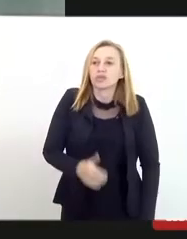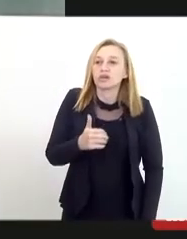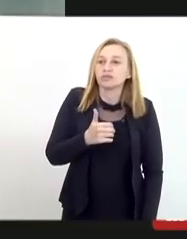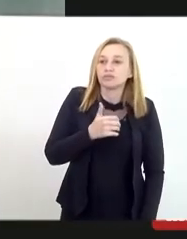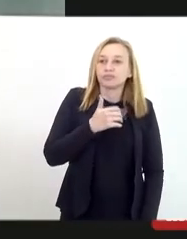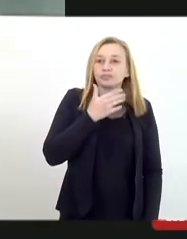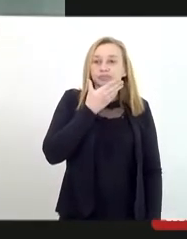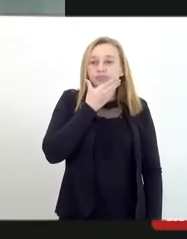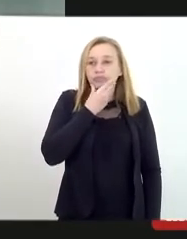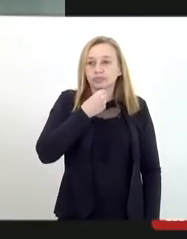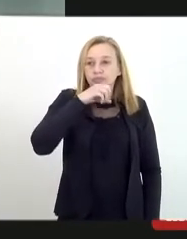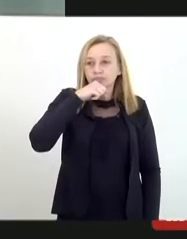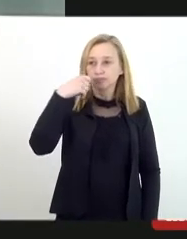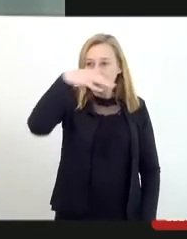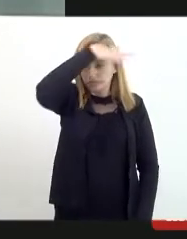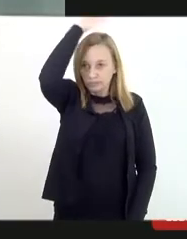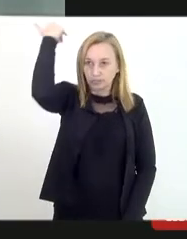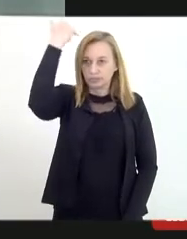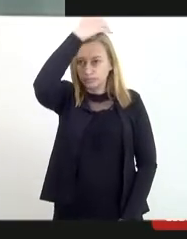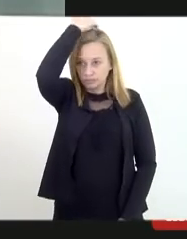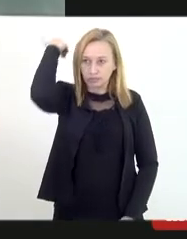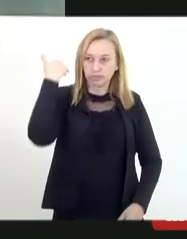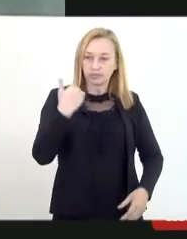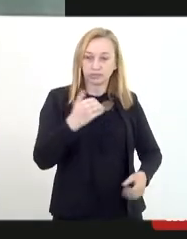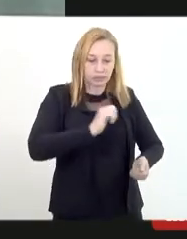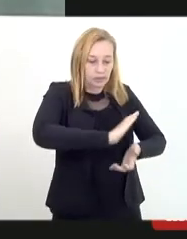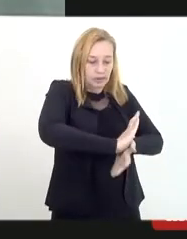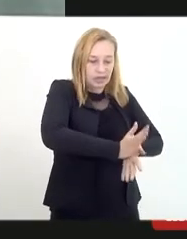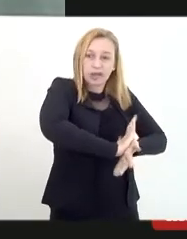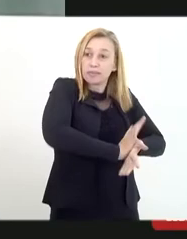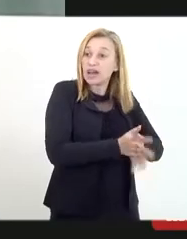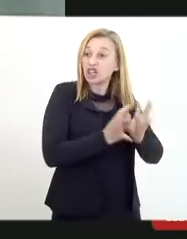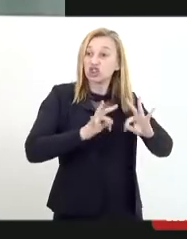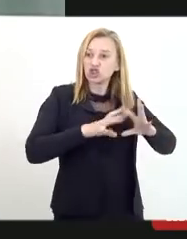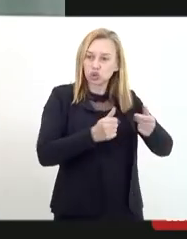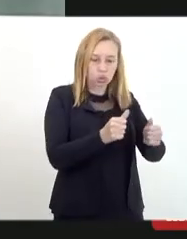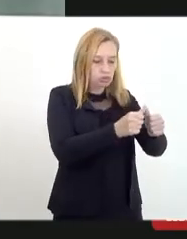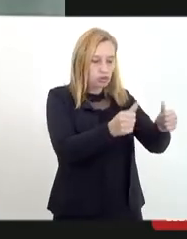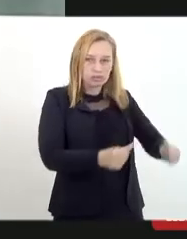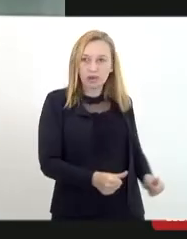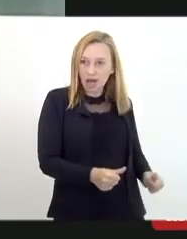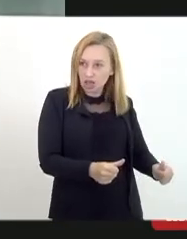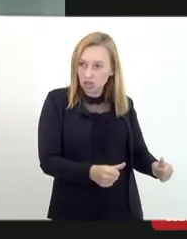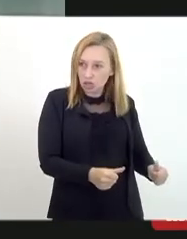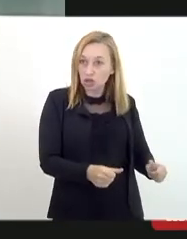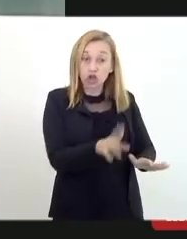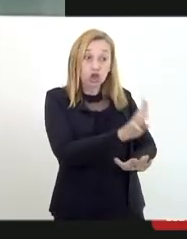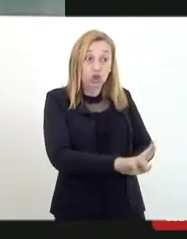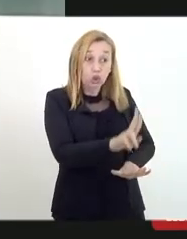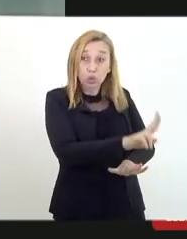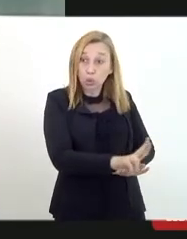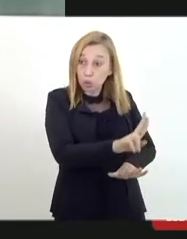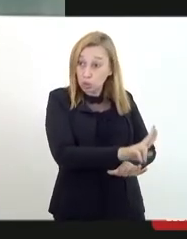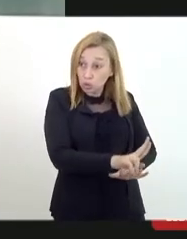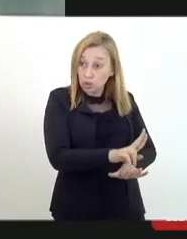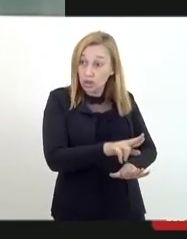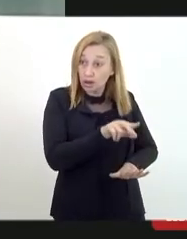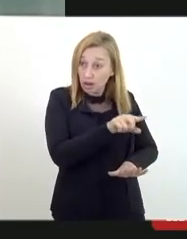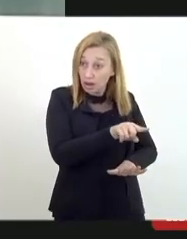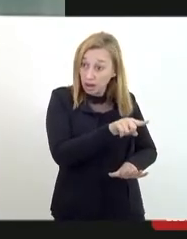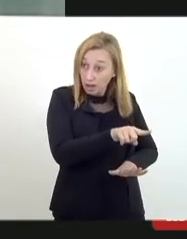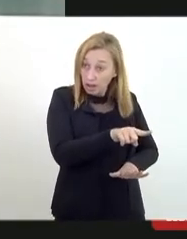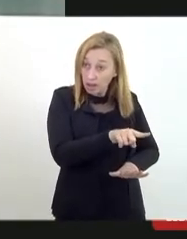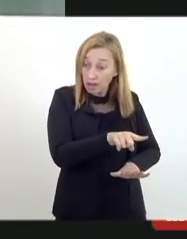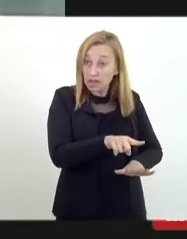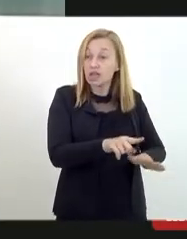a quebrar tudo, quebrar todas as imagens, quebrar todos os objetos que ele usa no culto e